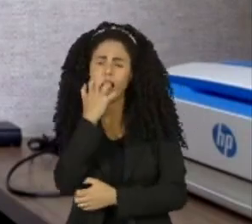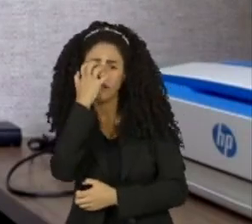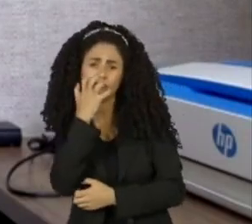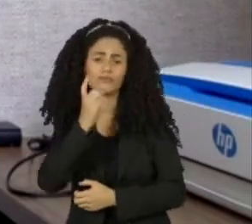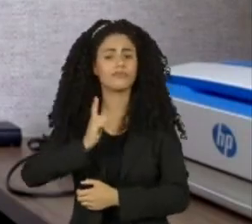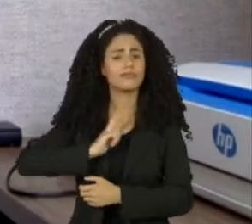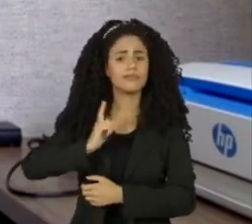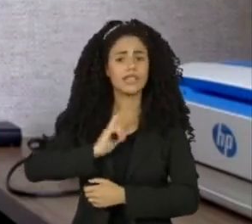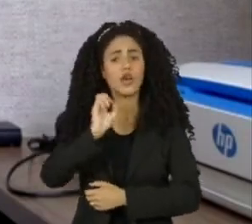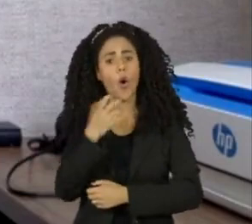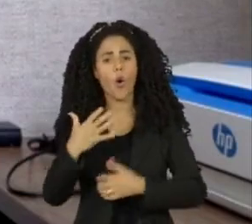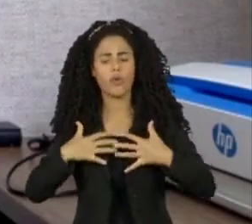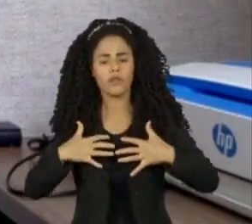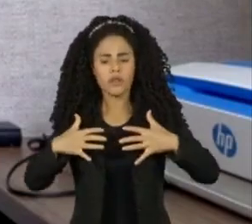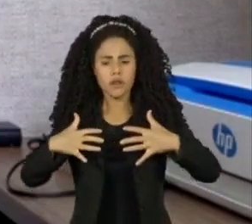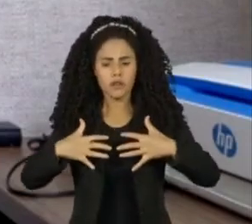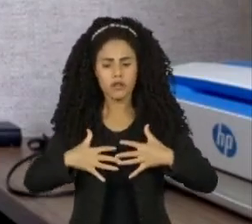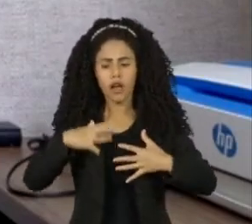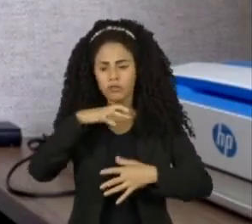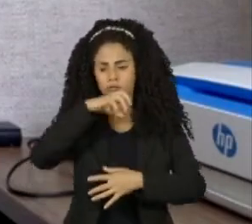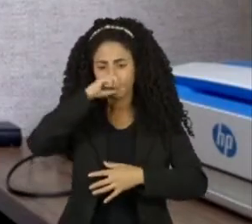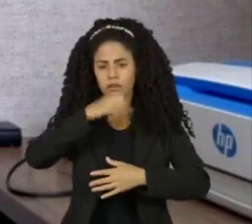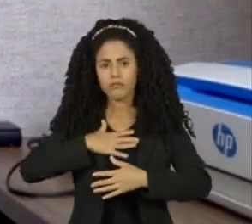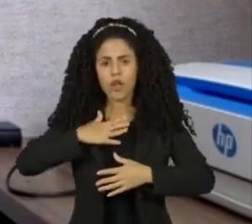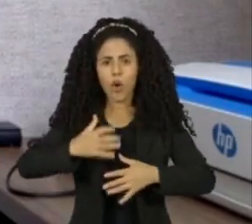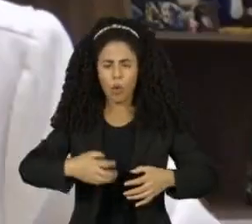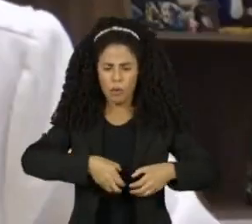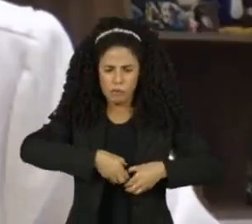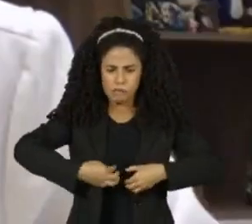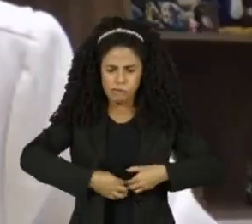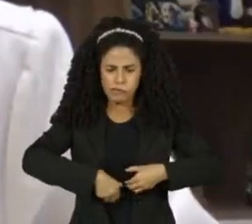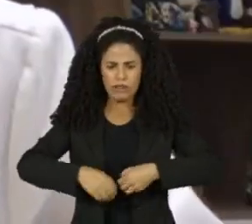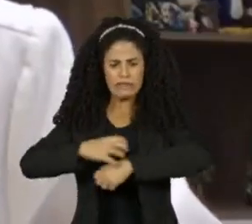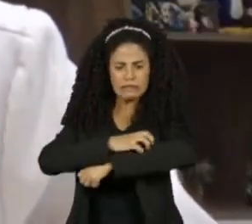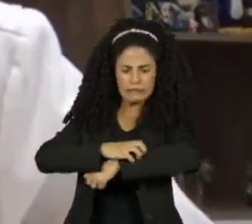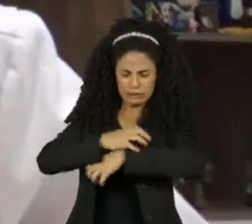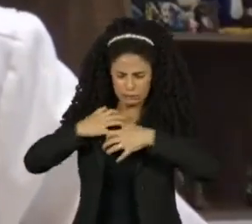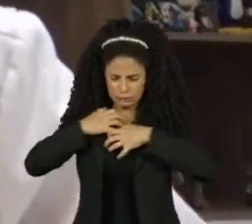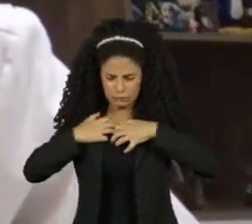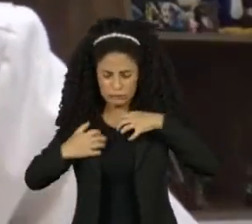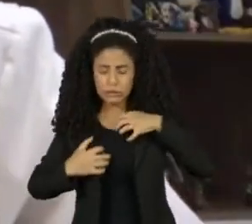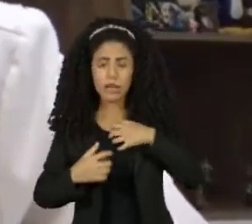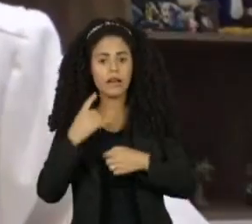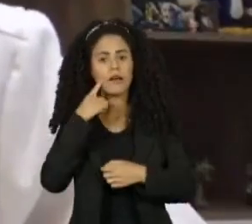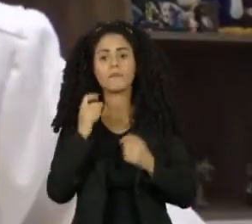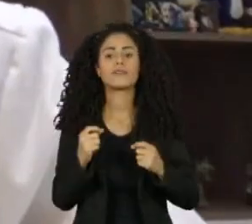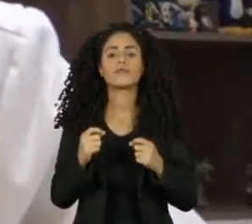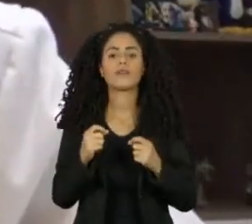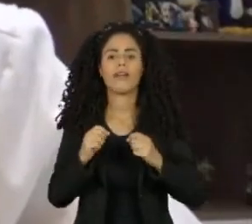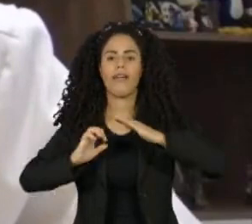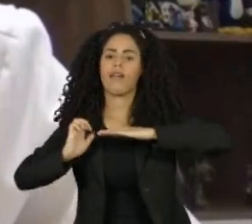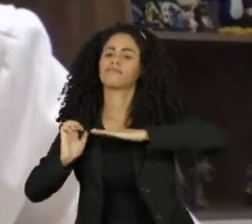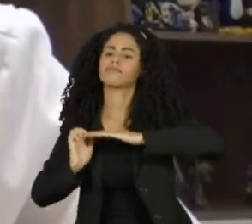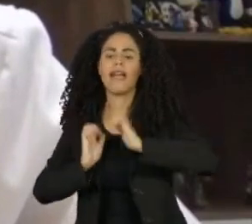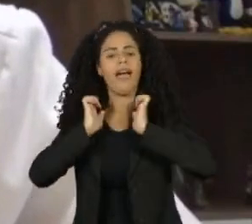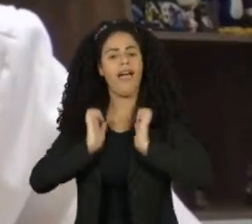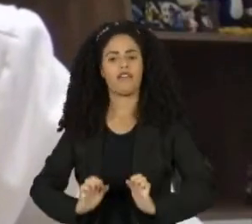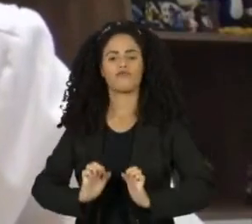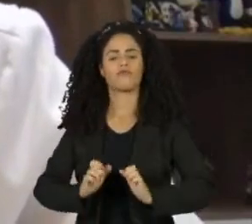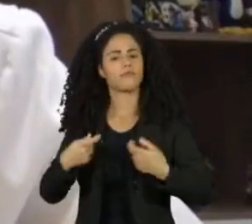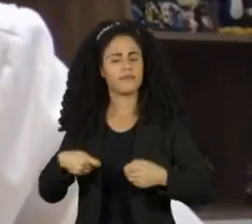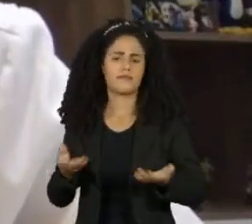respiratórias, gastrointestinais, alergias de pele. Então a gente precisa ter muita ética e muita correção para não se deixar